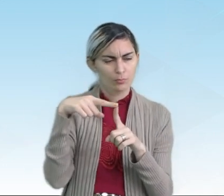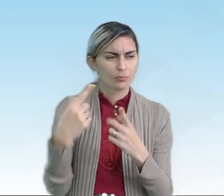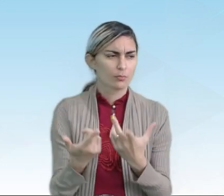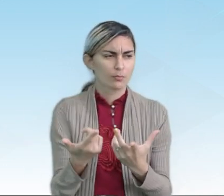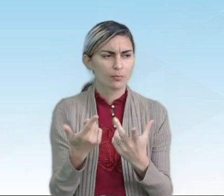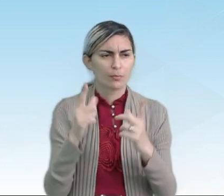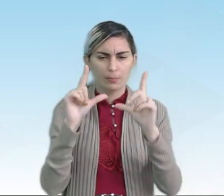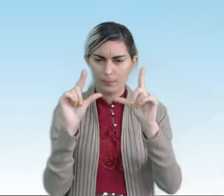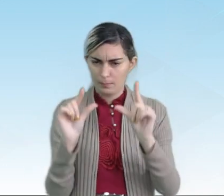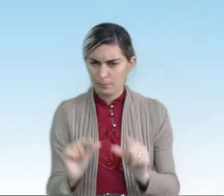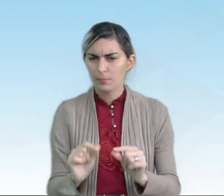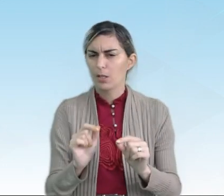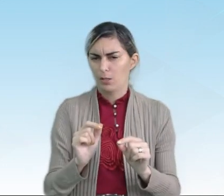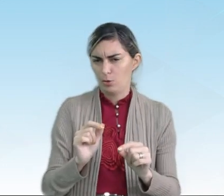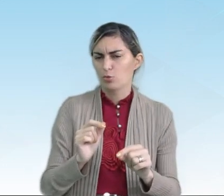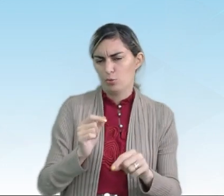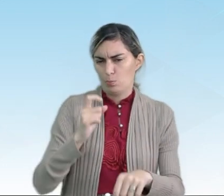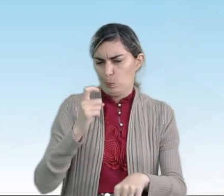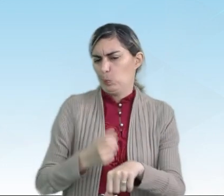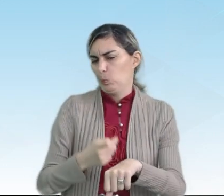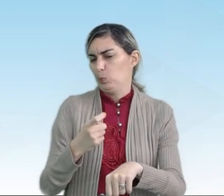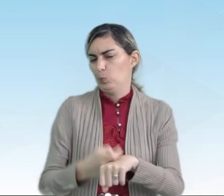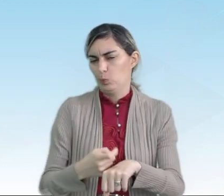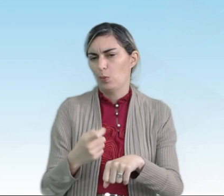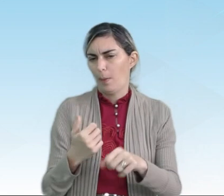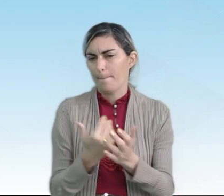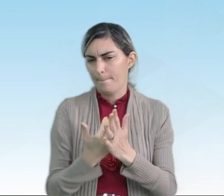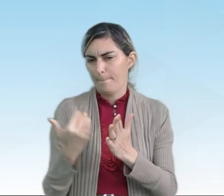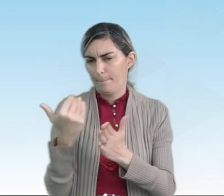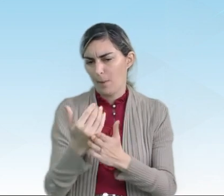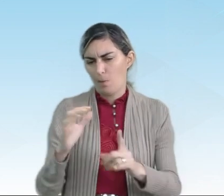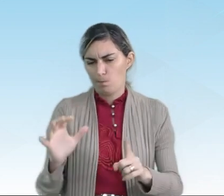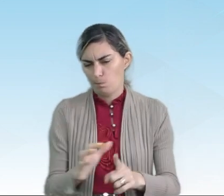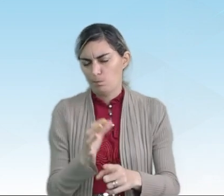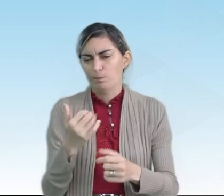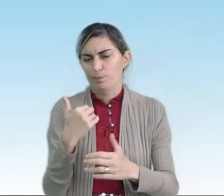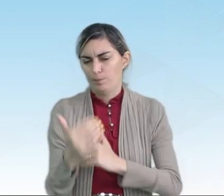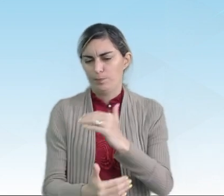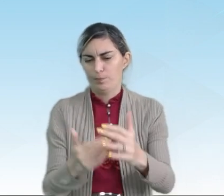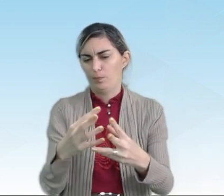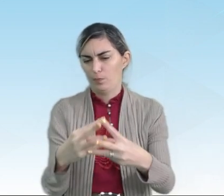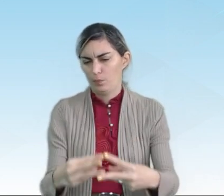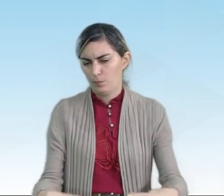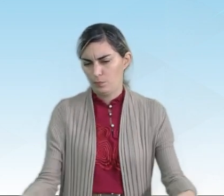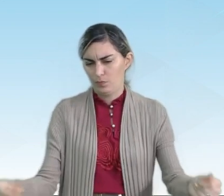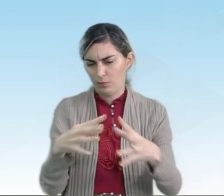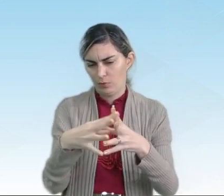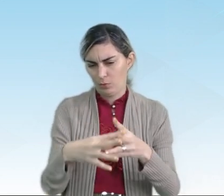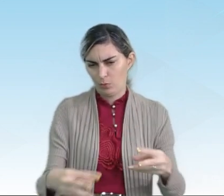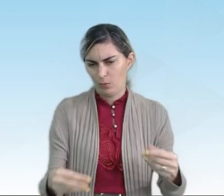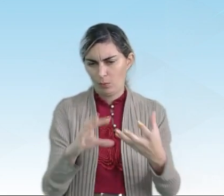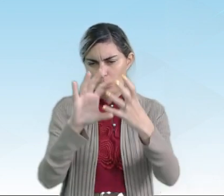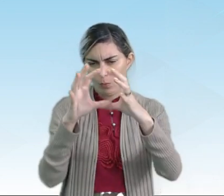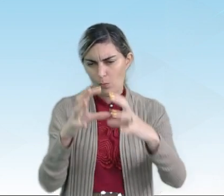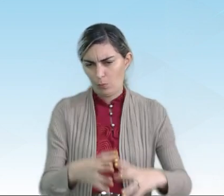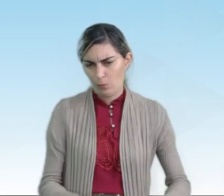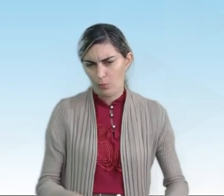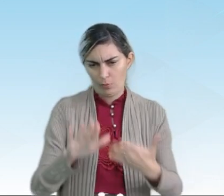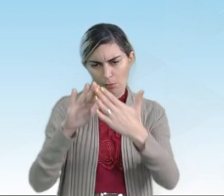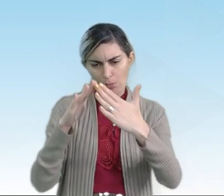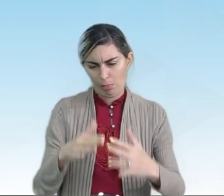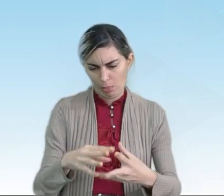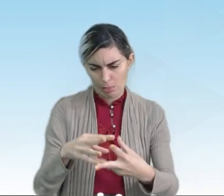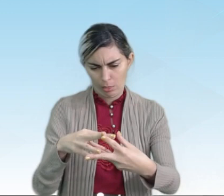as menos resistentes e as que mais sofrem com processos de desgaste. Além disso,